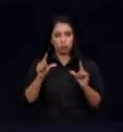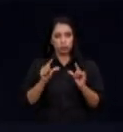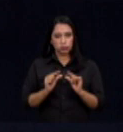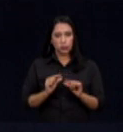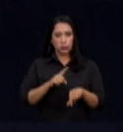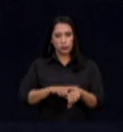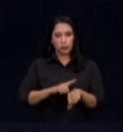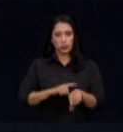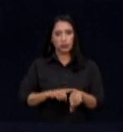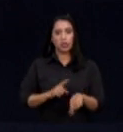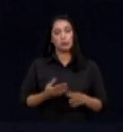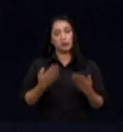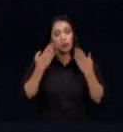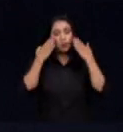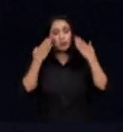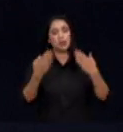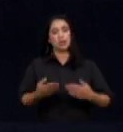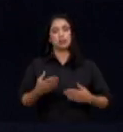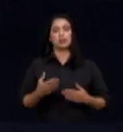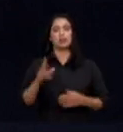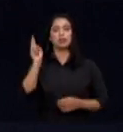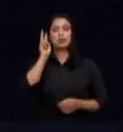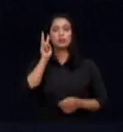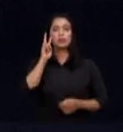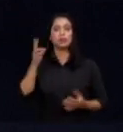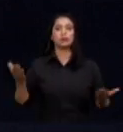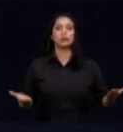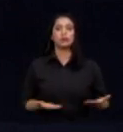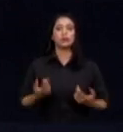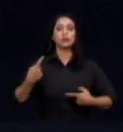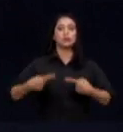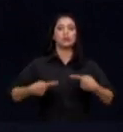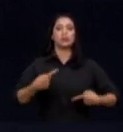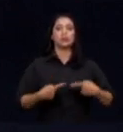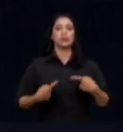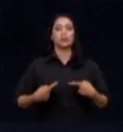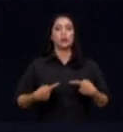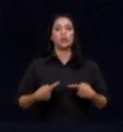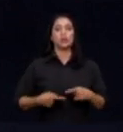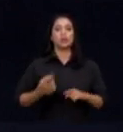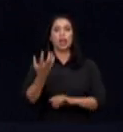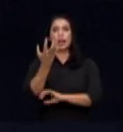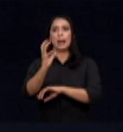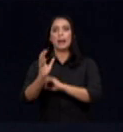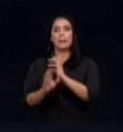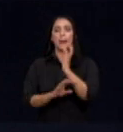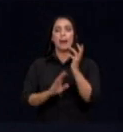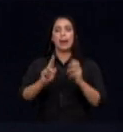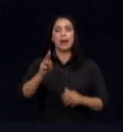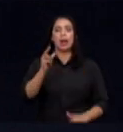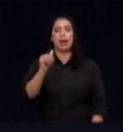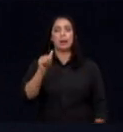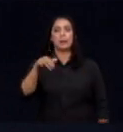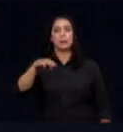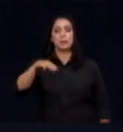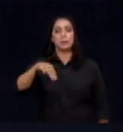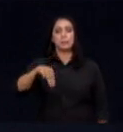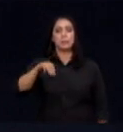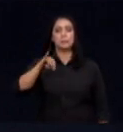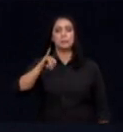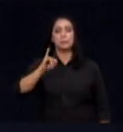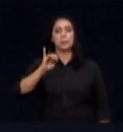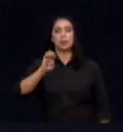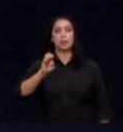começar essa apresentação lembrando que nós estamos hoje aqui para debater política ambiental, política ambiental brasileira e não só a Fundo Clima.